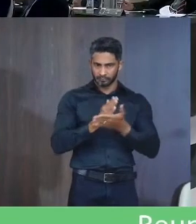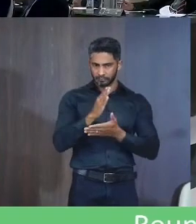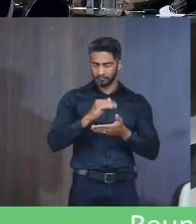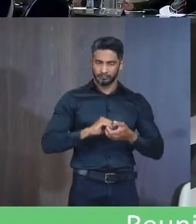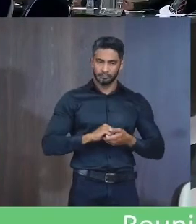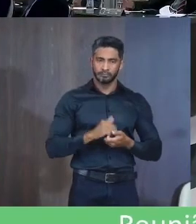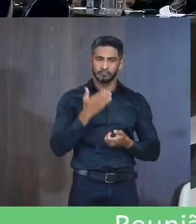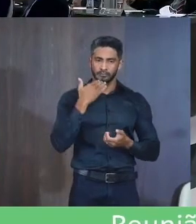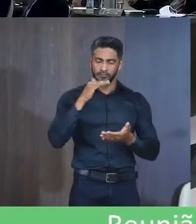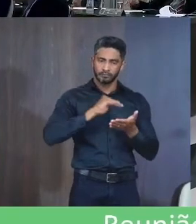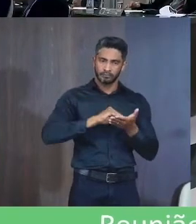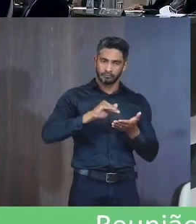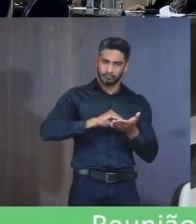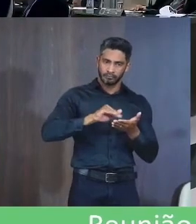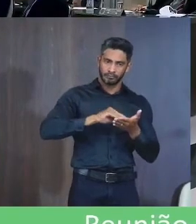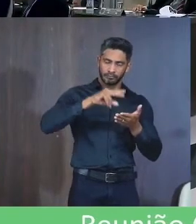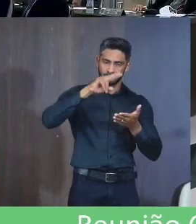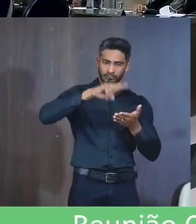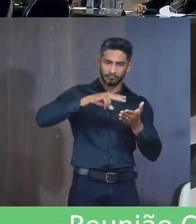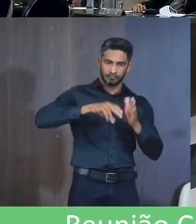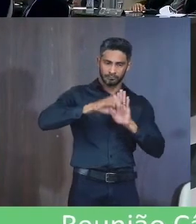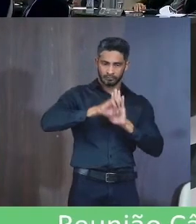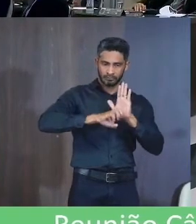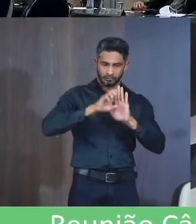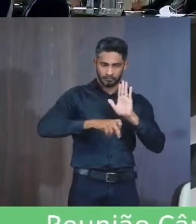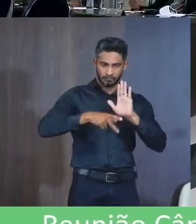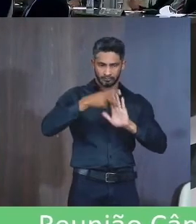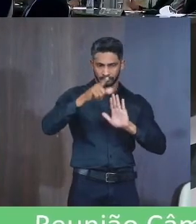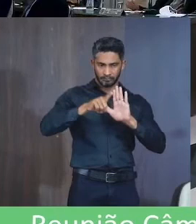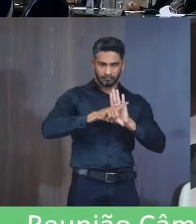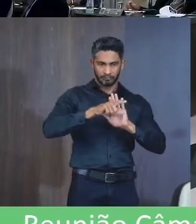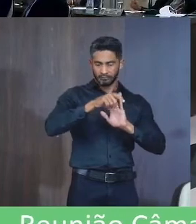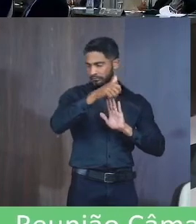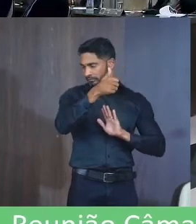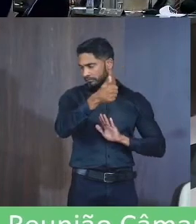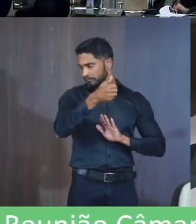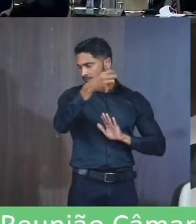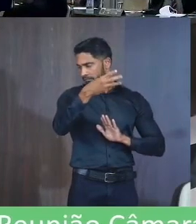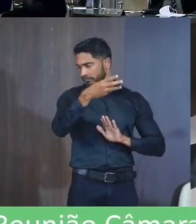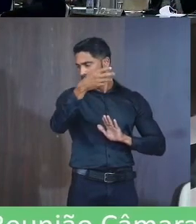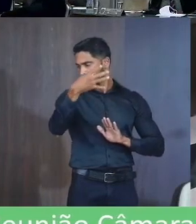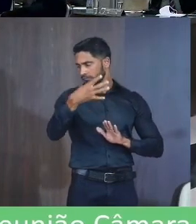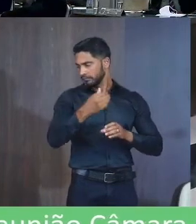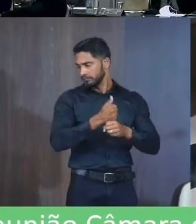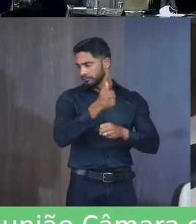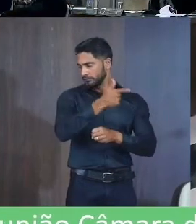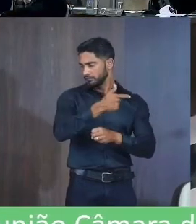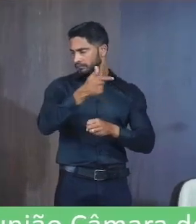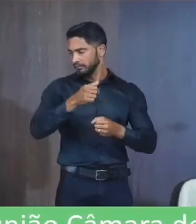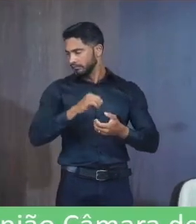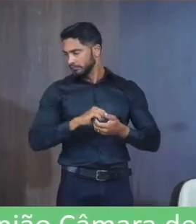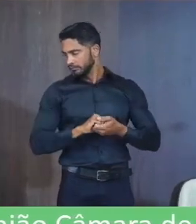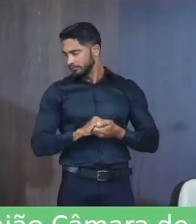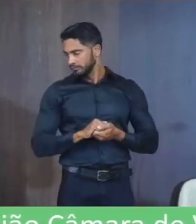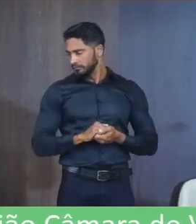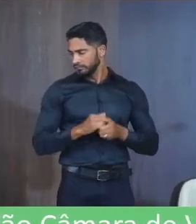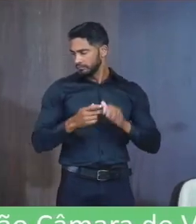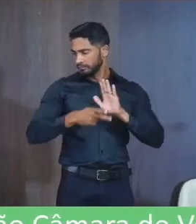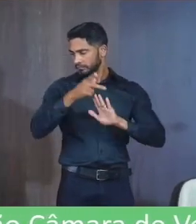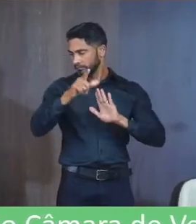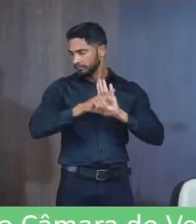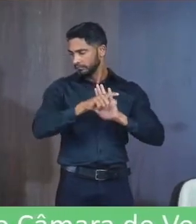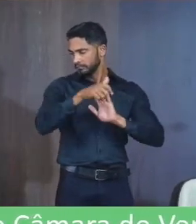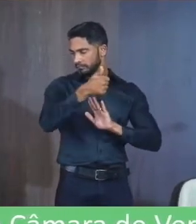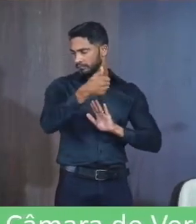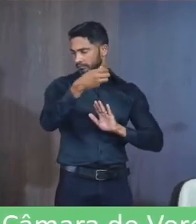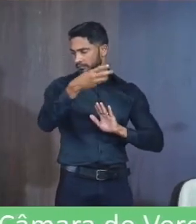Aprovado Solicita o seu secretário Que faça a leitura Da emenda Do projeto de lei 134-2022 Bem como dos pareceres Que acompanha Projeto